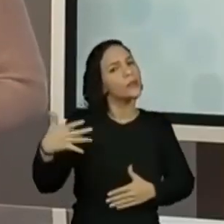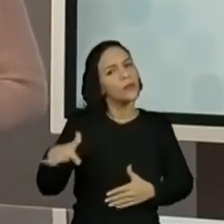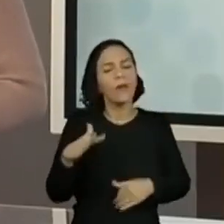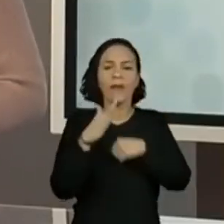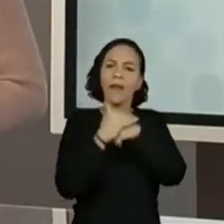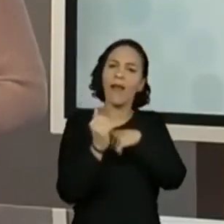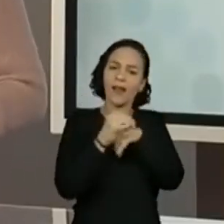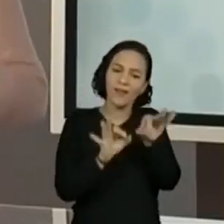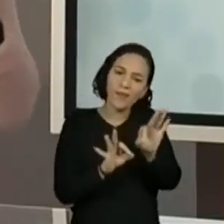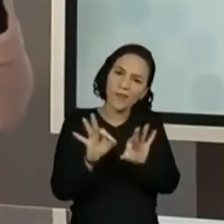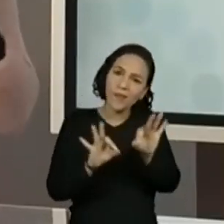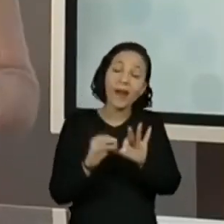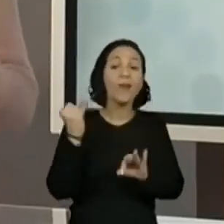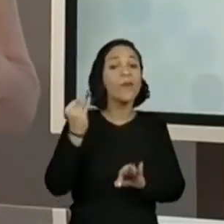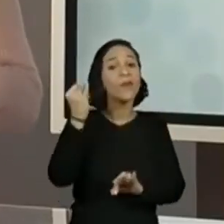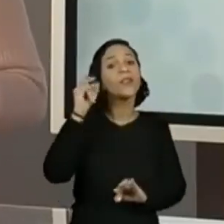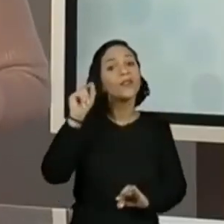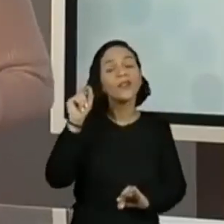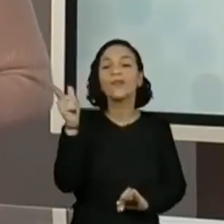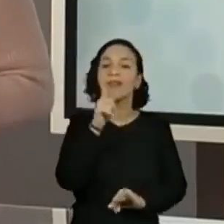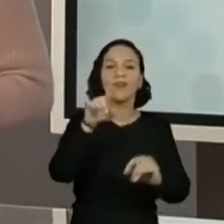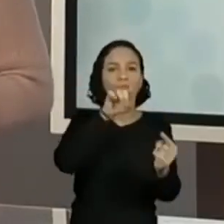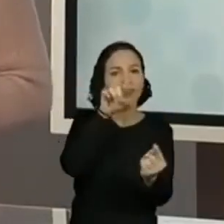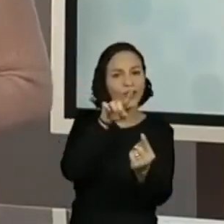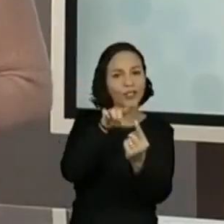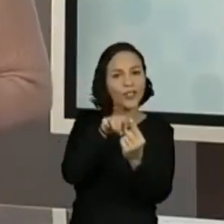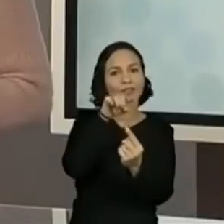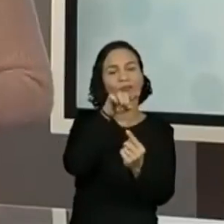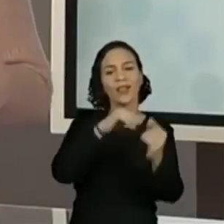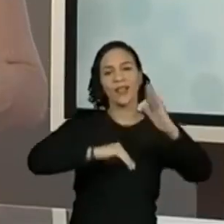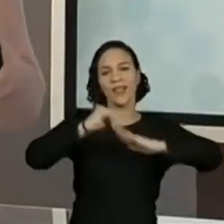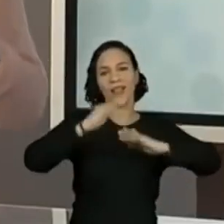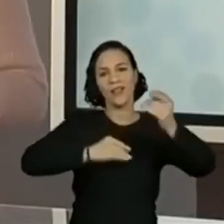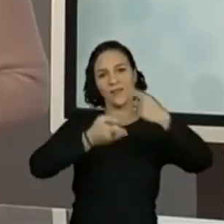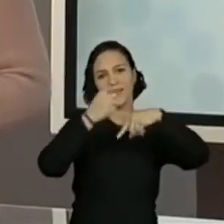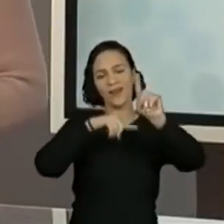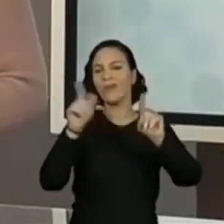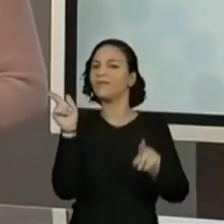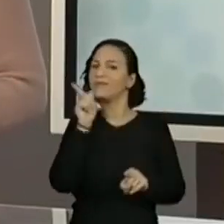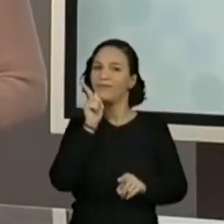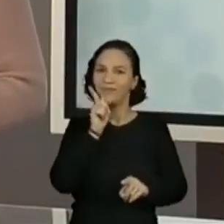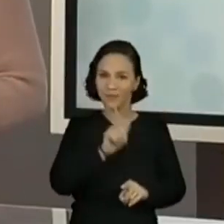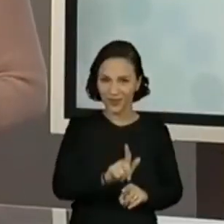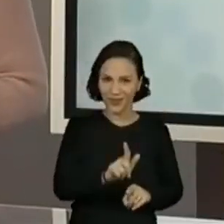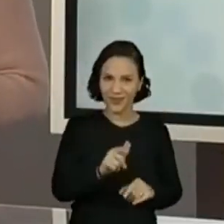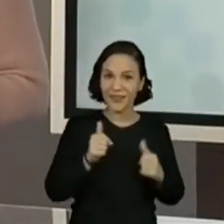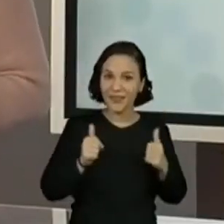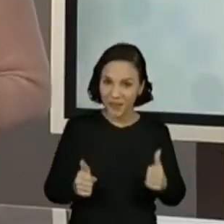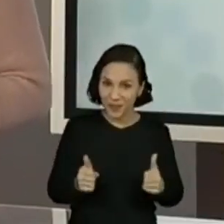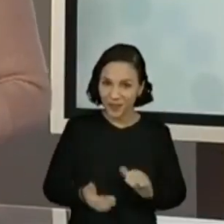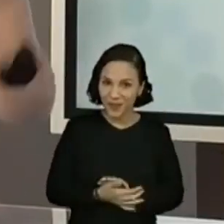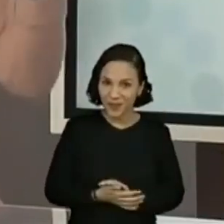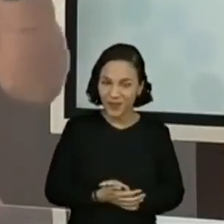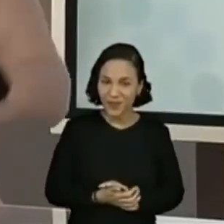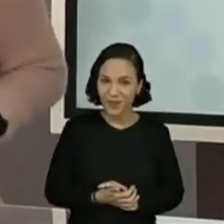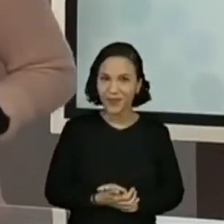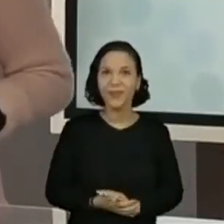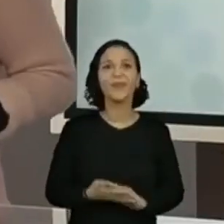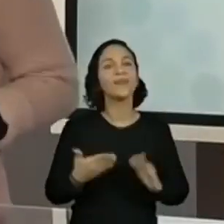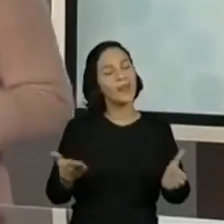importa é que a gente consiga aí chegar nos objetivos que a gente colocou para alcançar durante as aulas. Tudo bem?